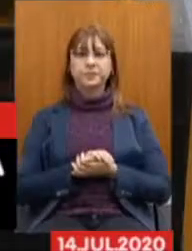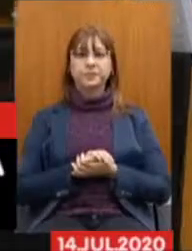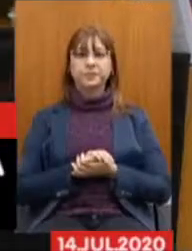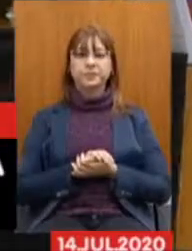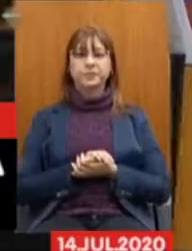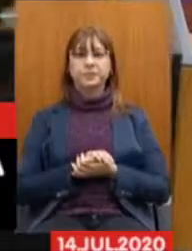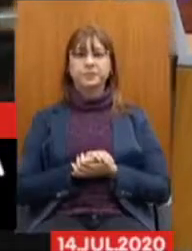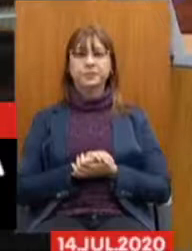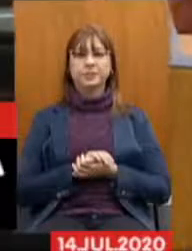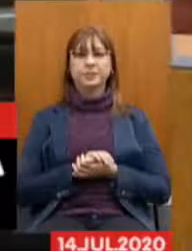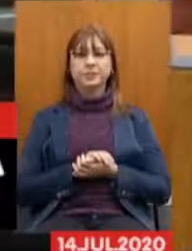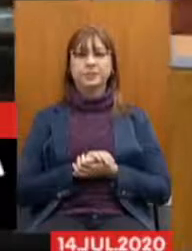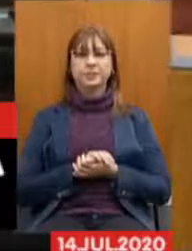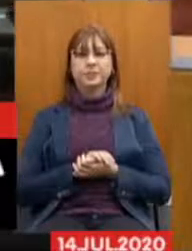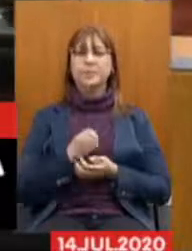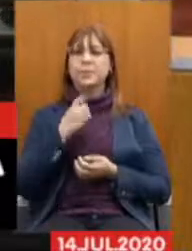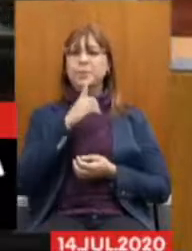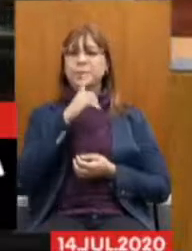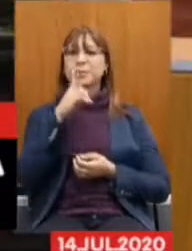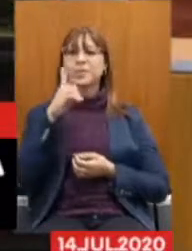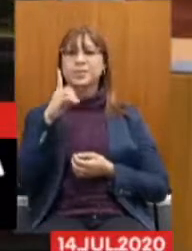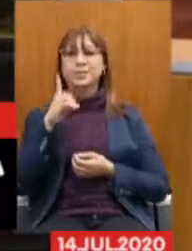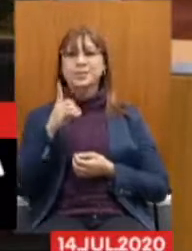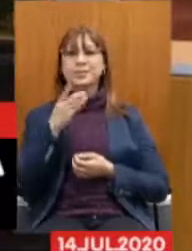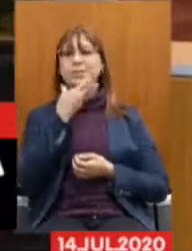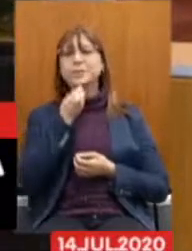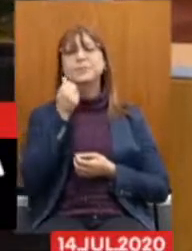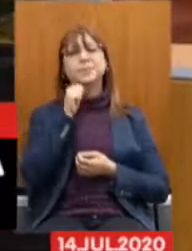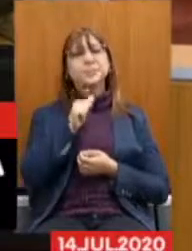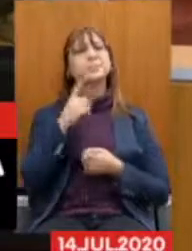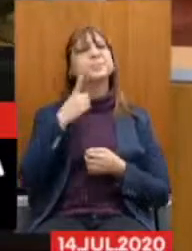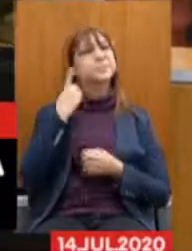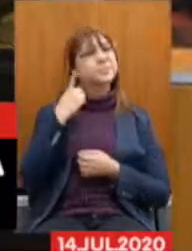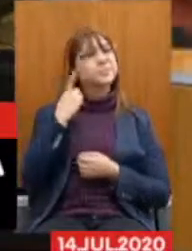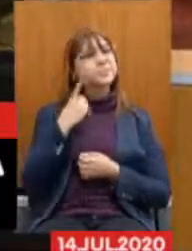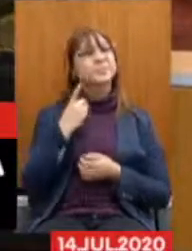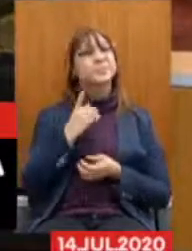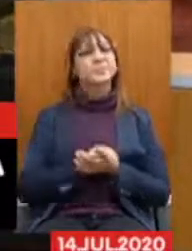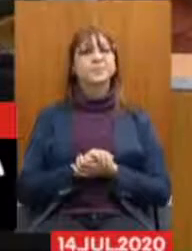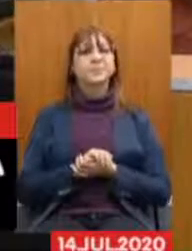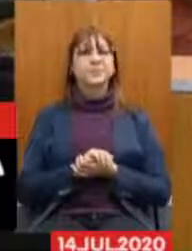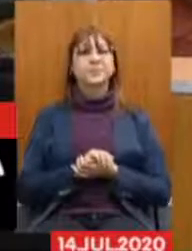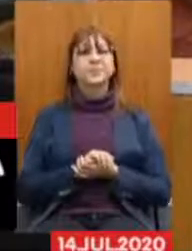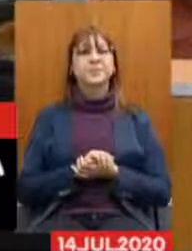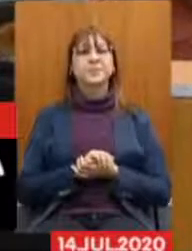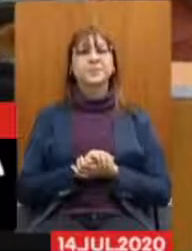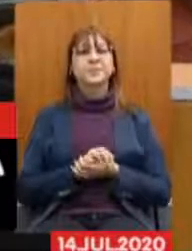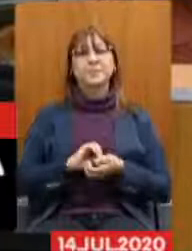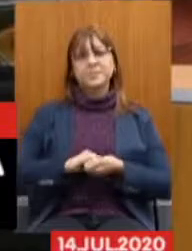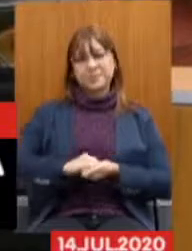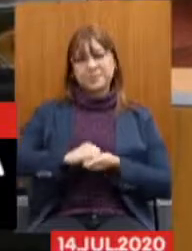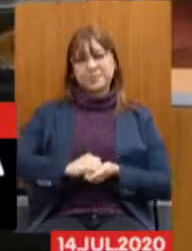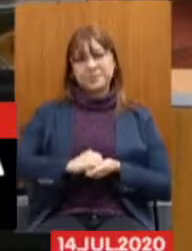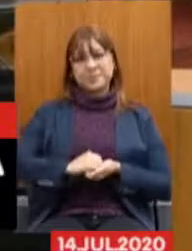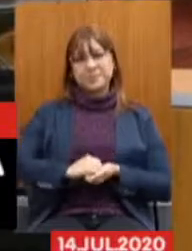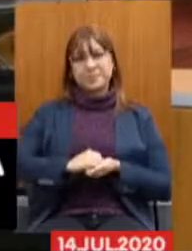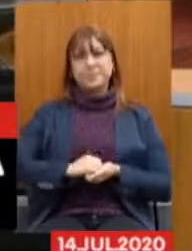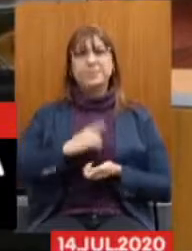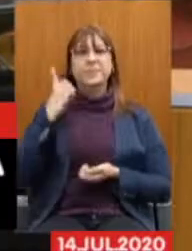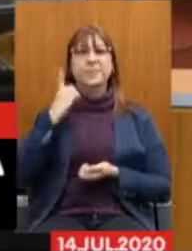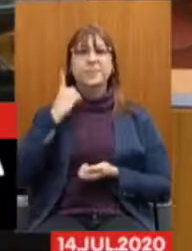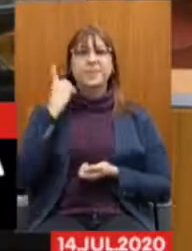Bom dia Senhoras e senhores Deputados Senhoras e deputadas Cumprimento Os deputados Na pessoa